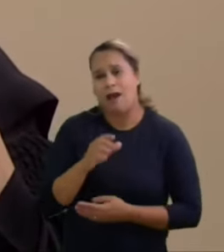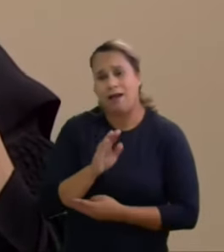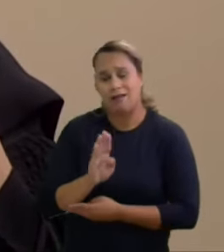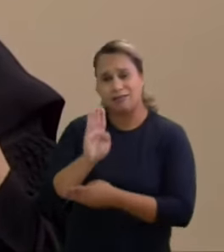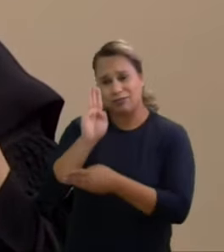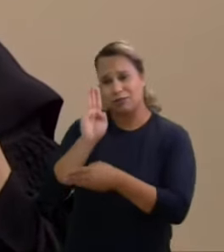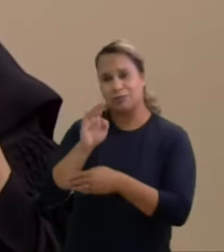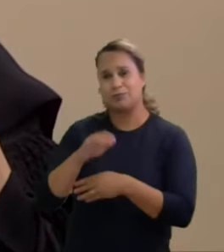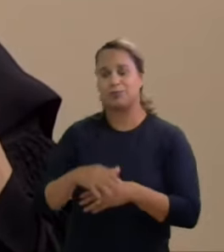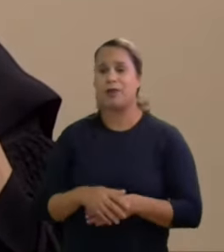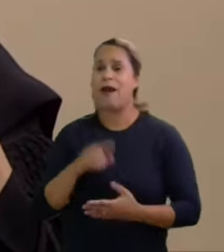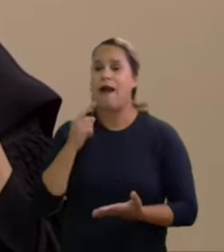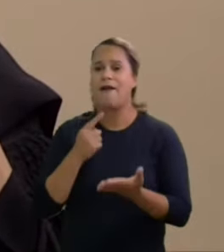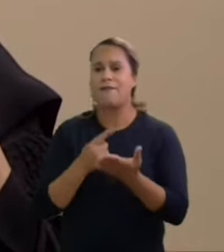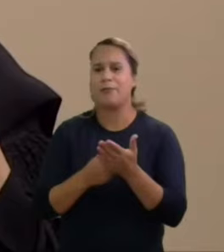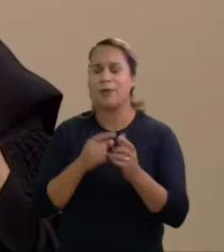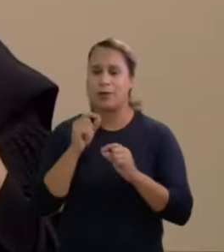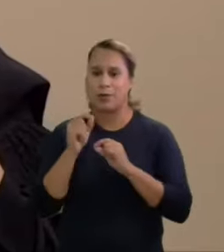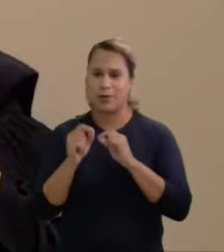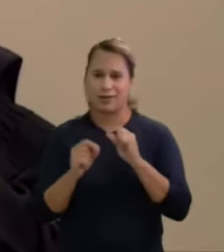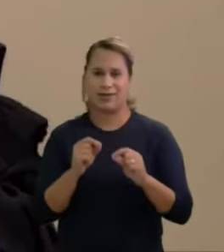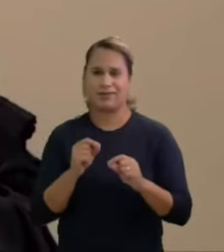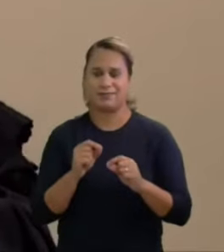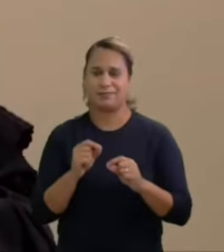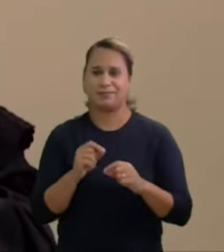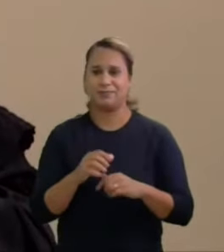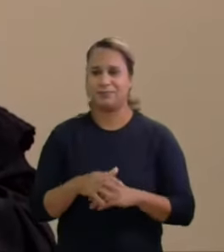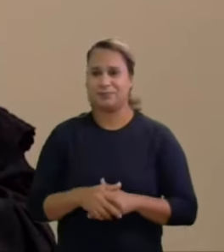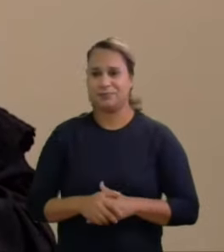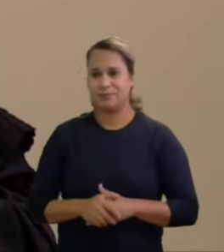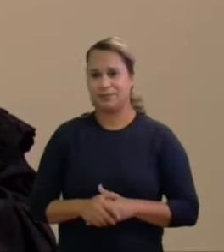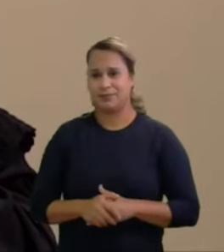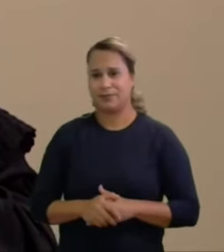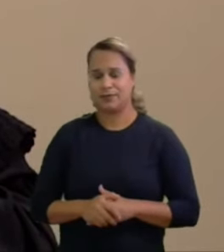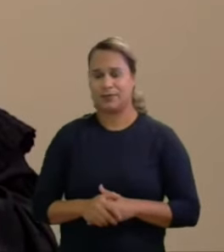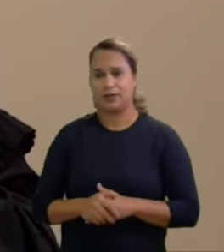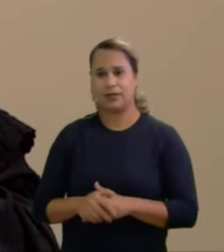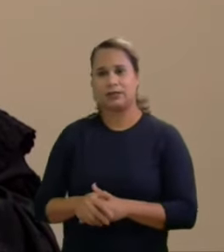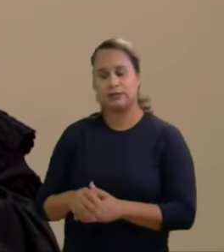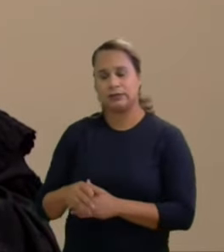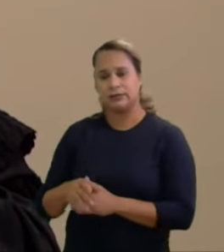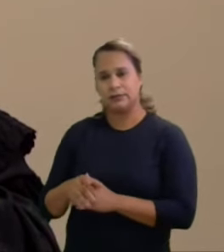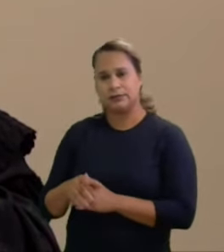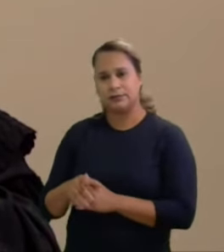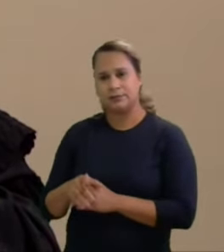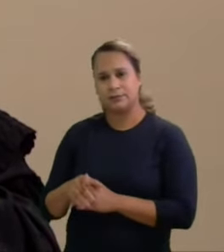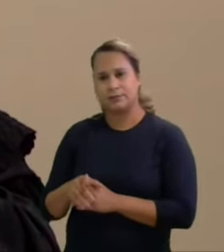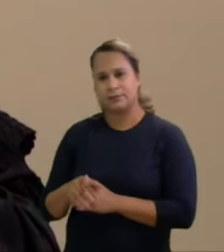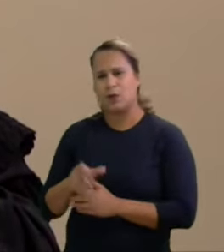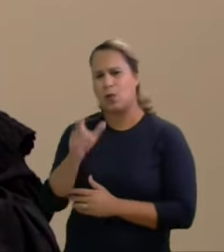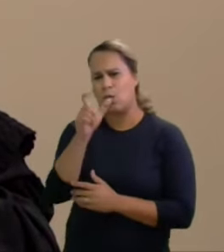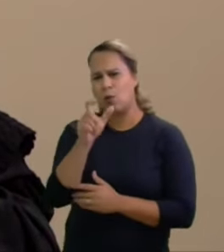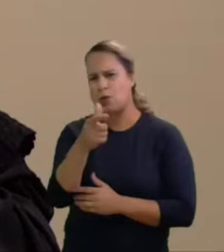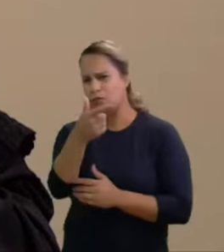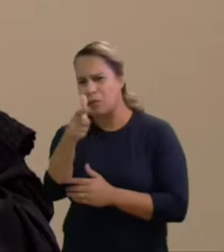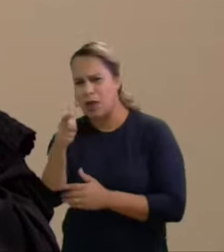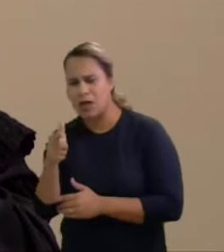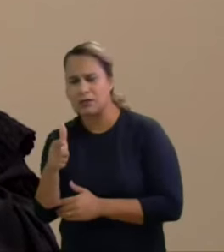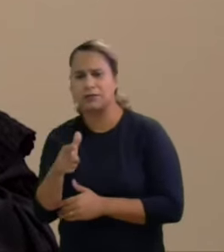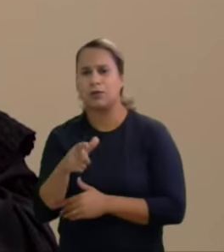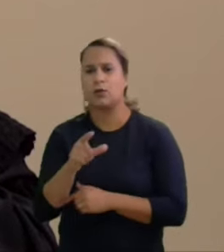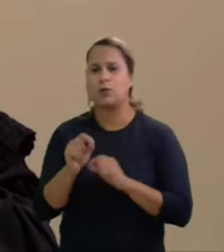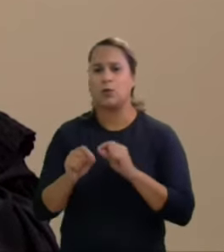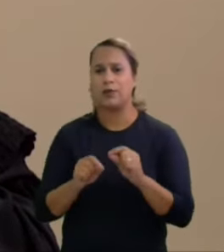a vitória de Deltan Dallagnol e da própria Rosângela Moro Deltan Dallagnol também ligado à Lava Jota foi mais votado deputado federal do Paraná com